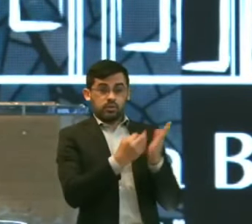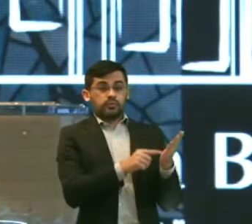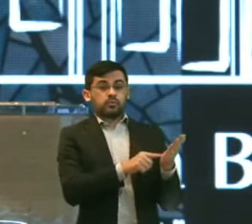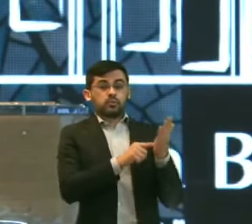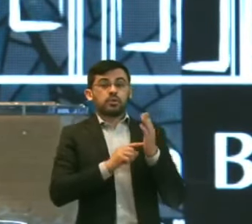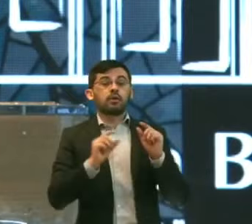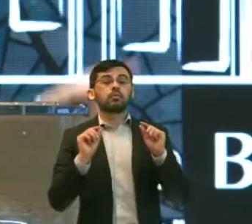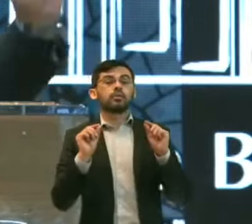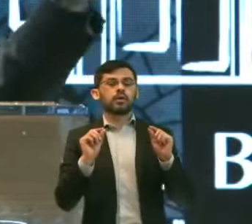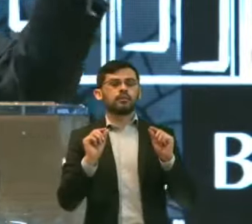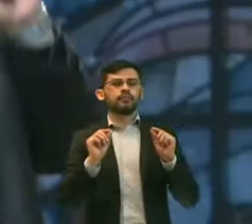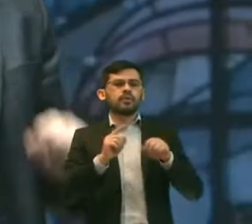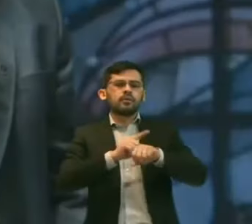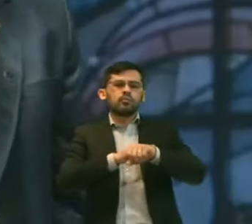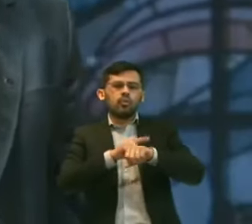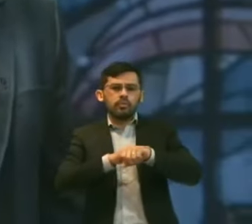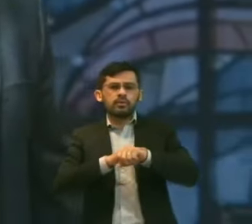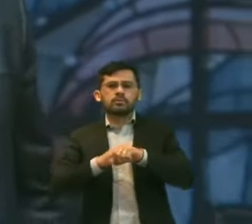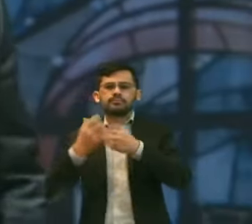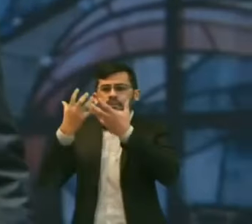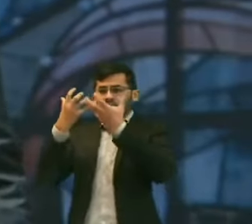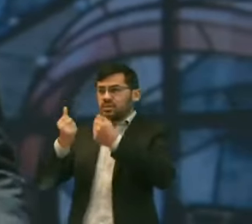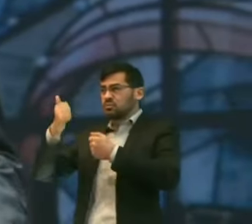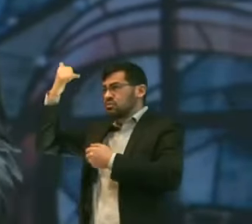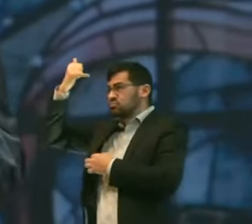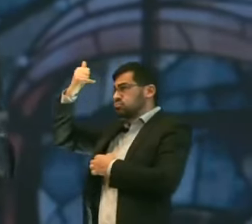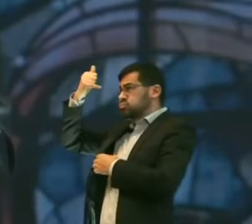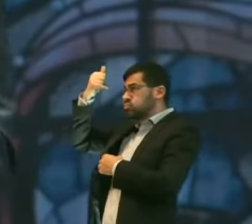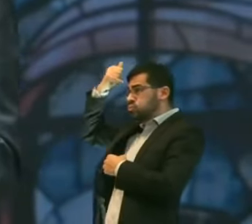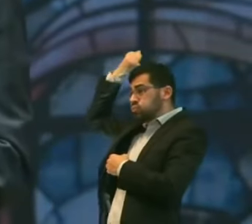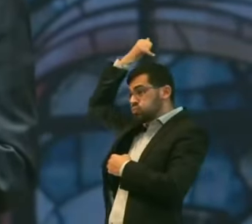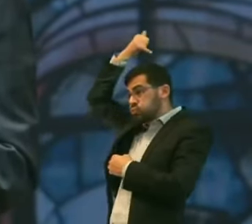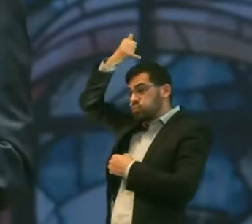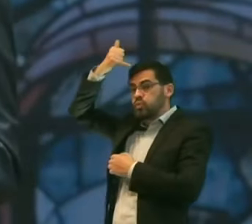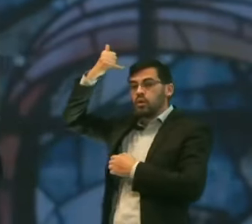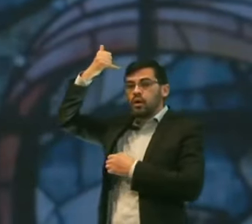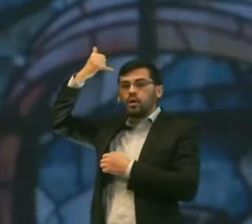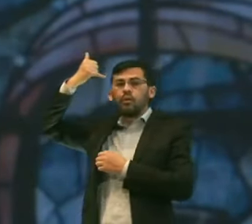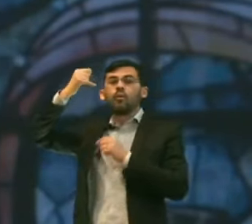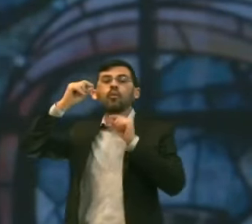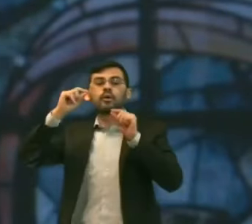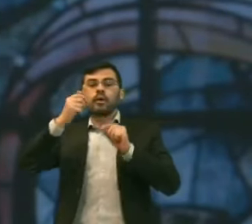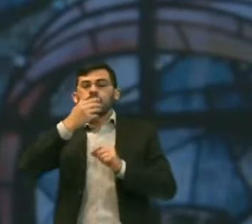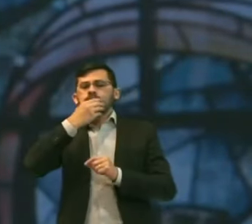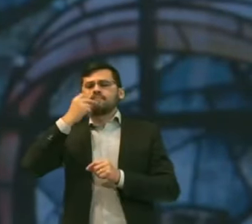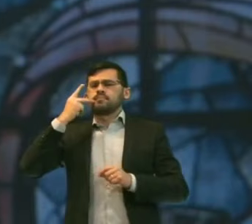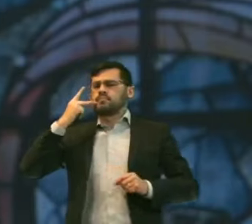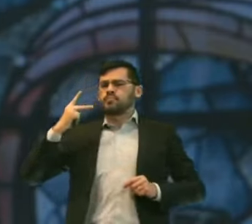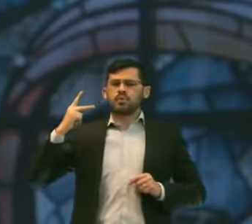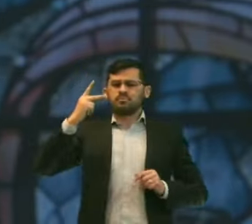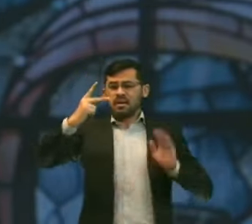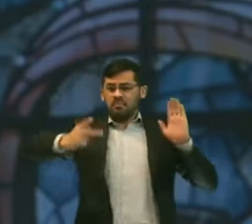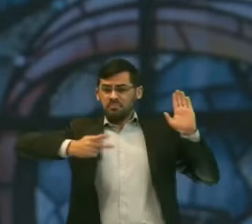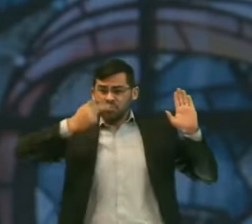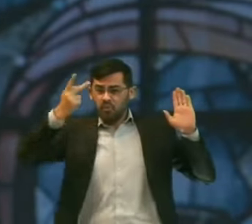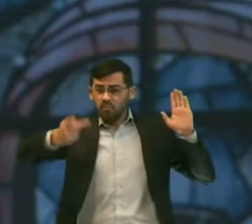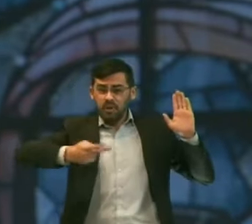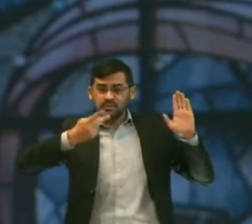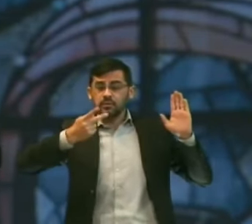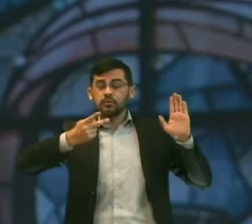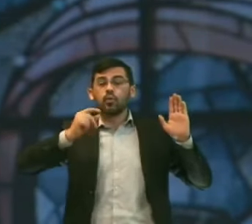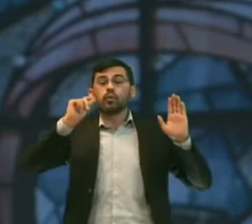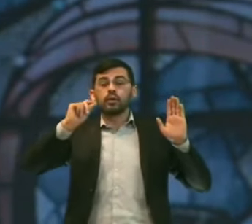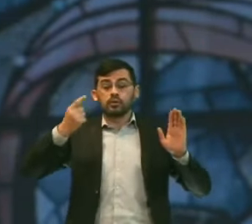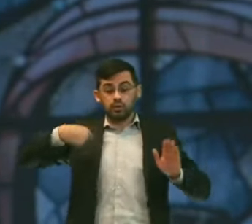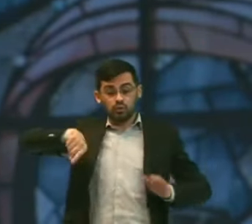É que Quando recebemos A unção Do Espírito A promessa de Deus É que nós Nos tornaremos Um novo